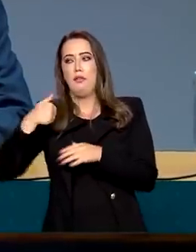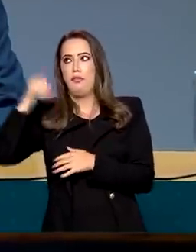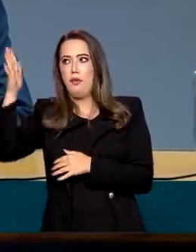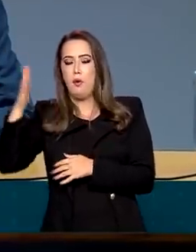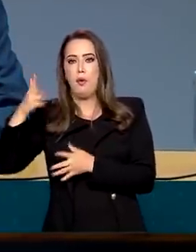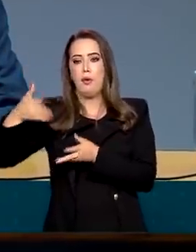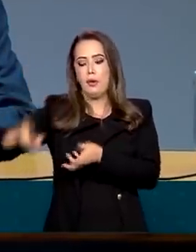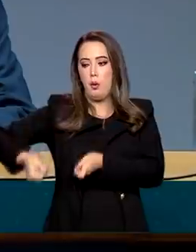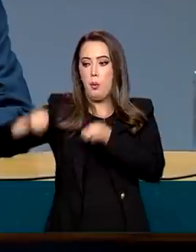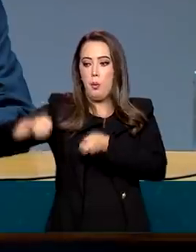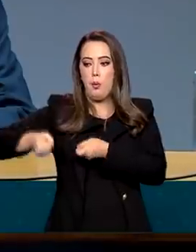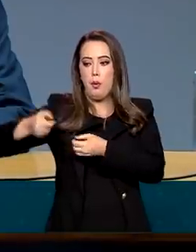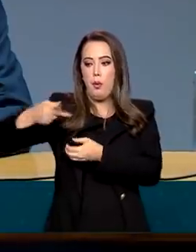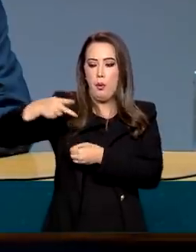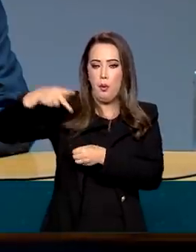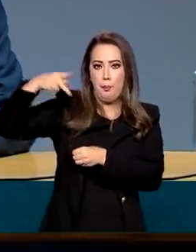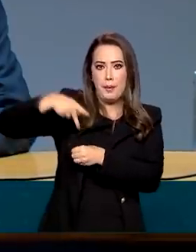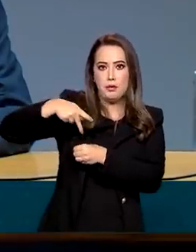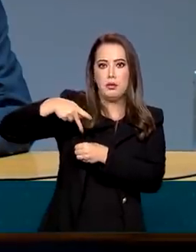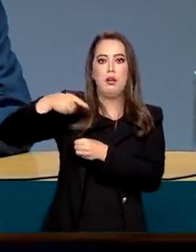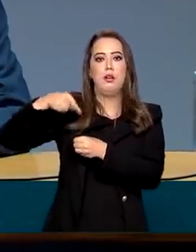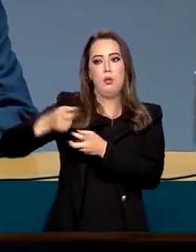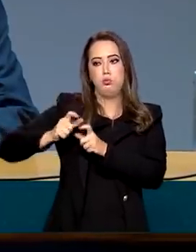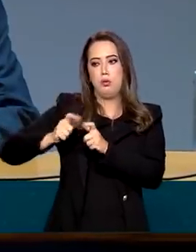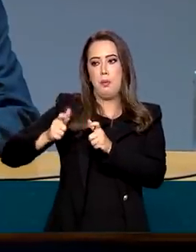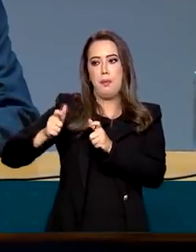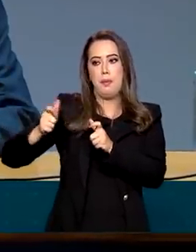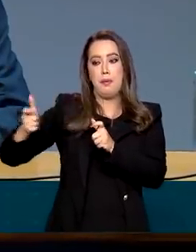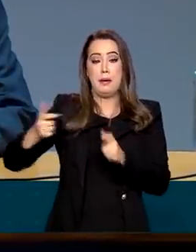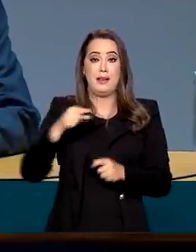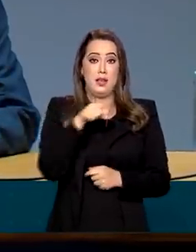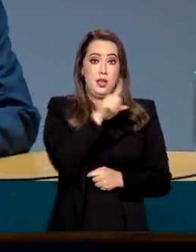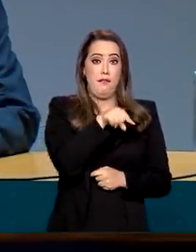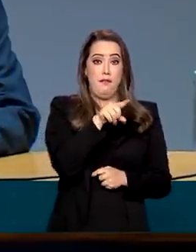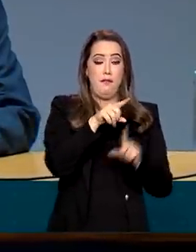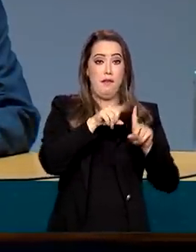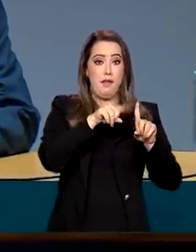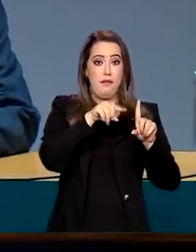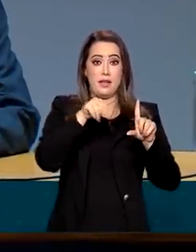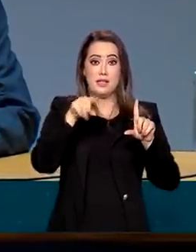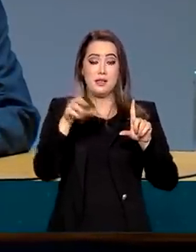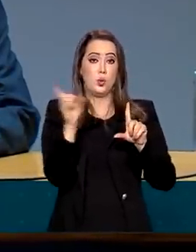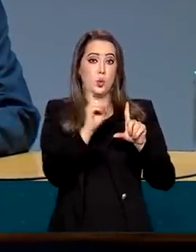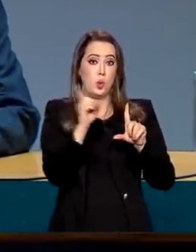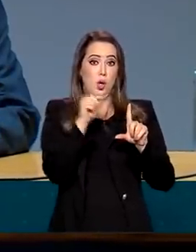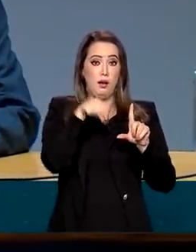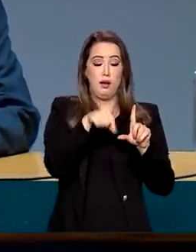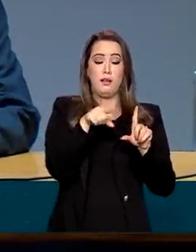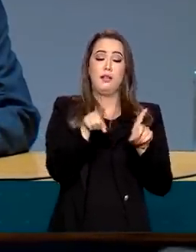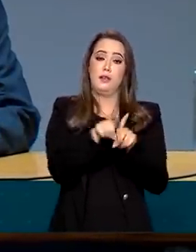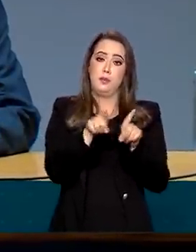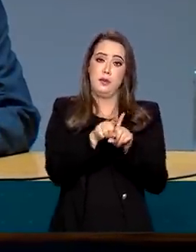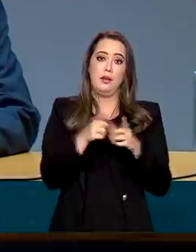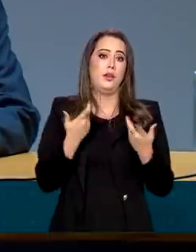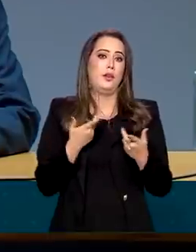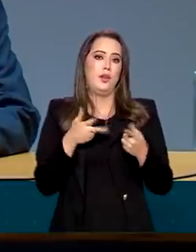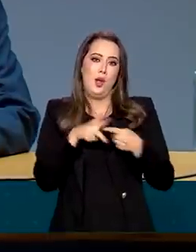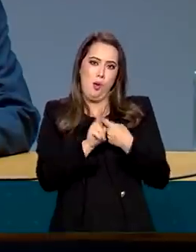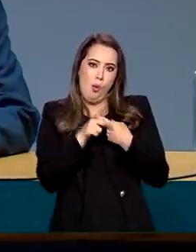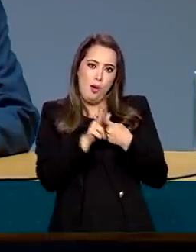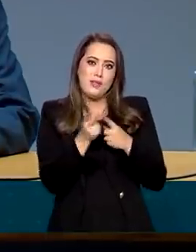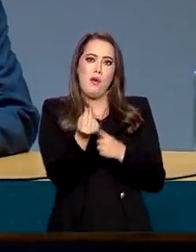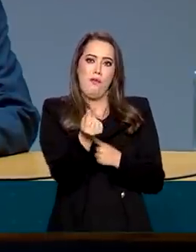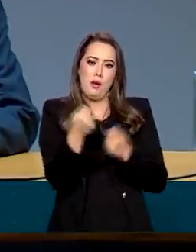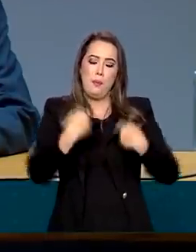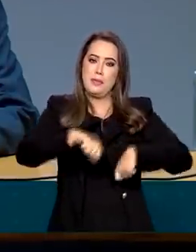com a avaliação do dólar aqui dentro, o reajuste, em poucos dias ou semanas, tem que ser cumprido na ponta